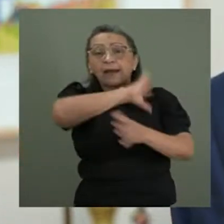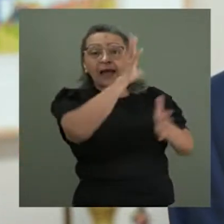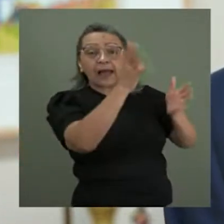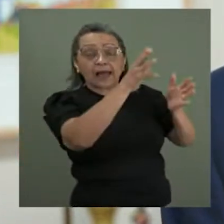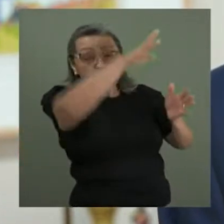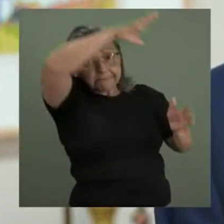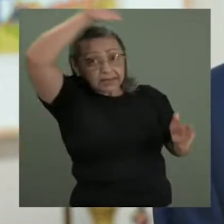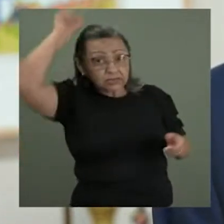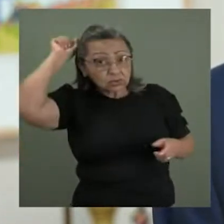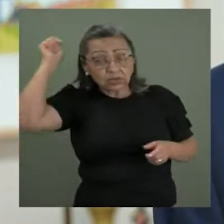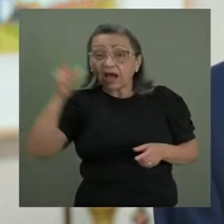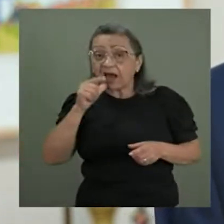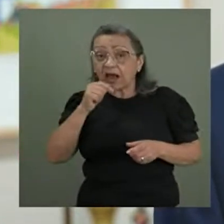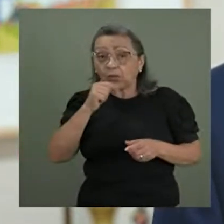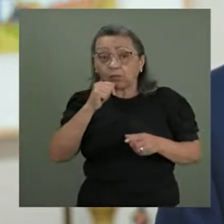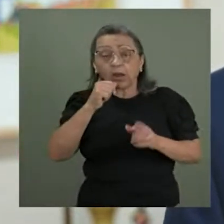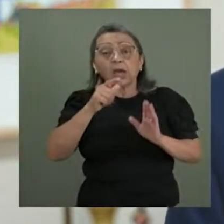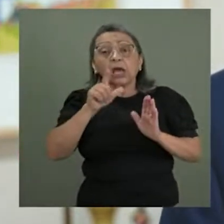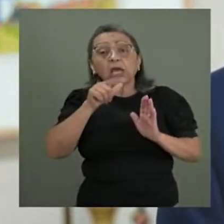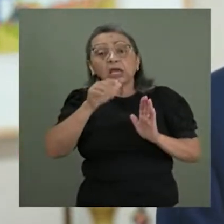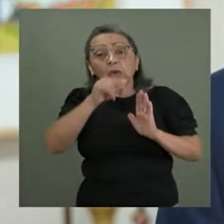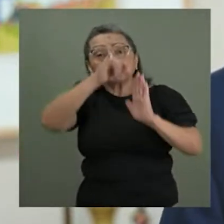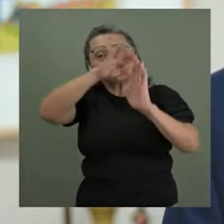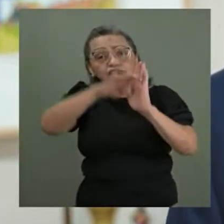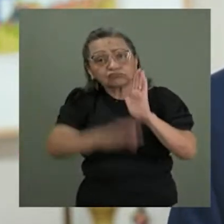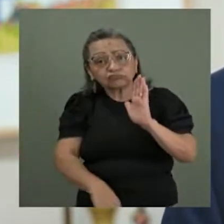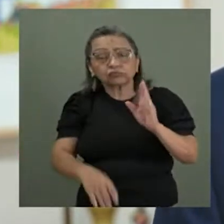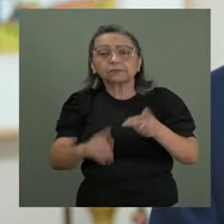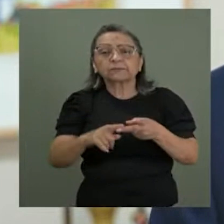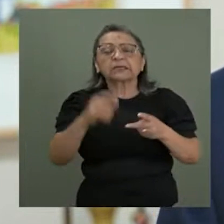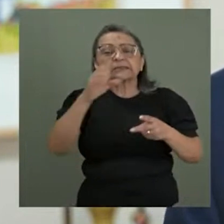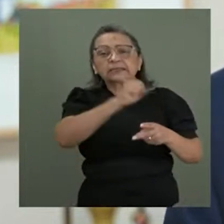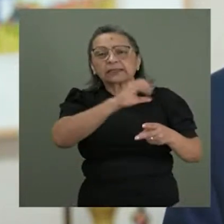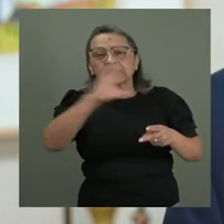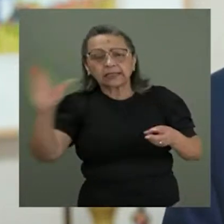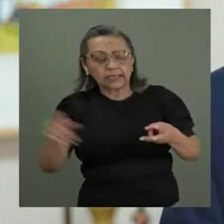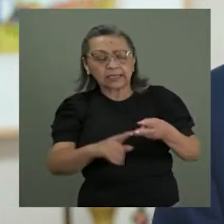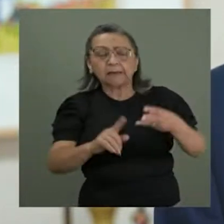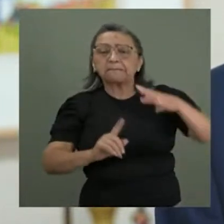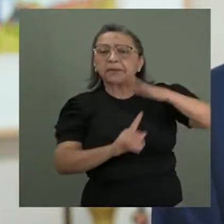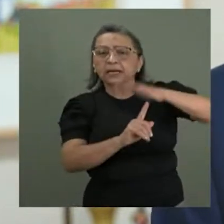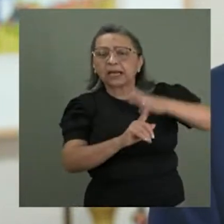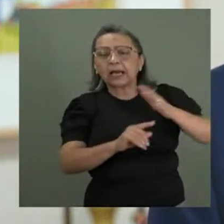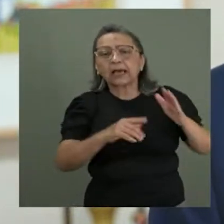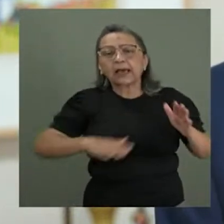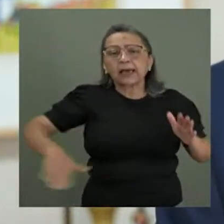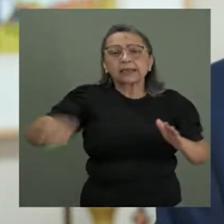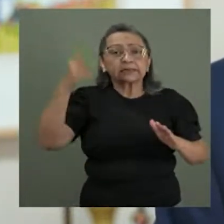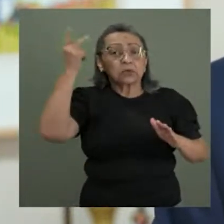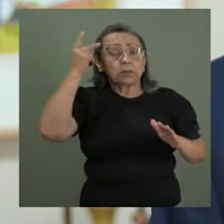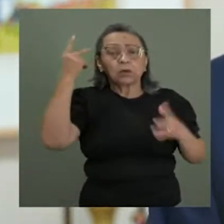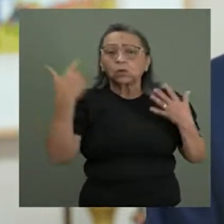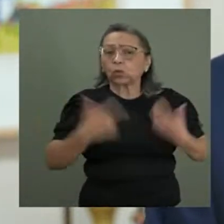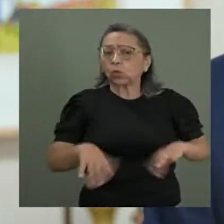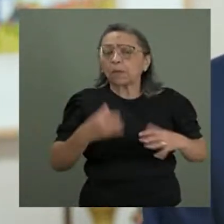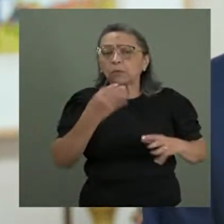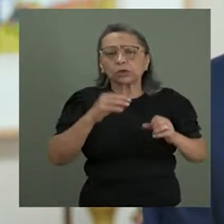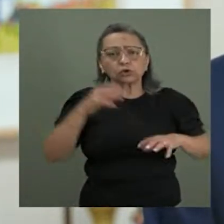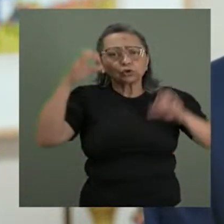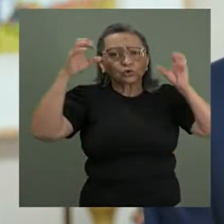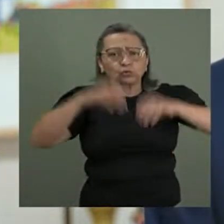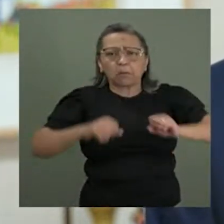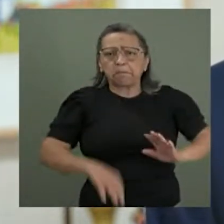com a seca nos rios. Santa Catarina, Paraná, litoral de São Paulo, as chuvas castigaram duramente